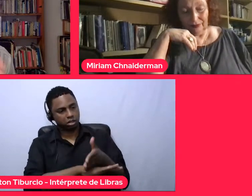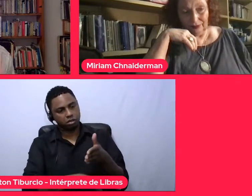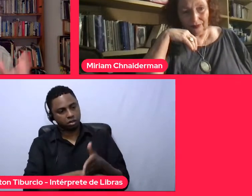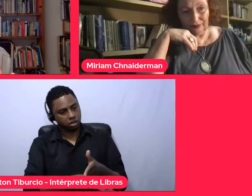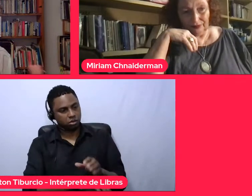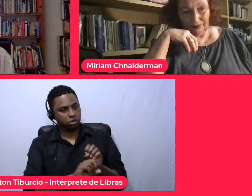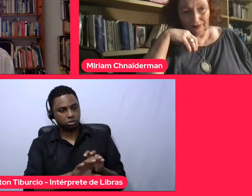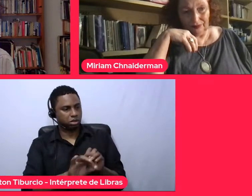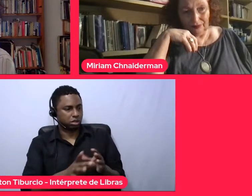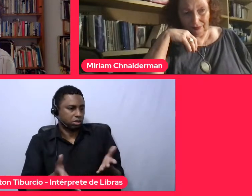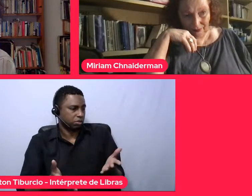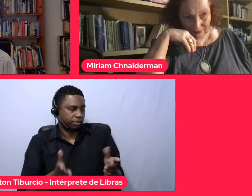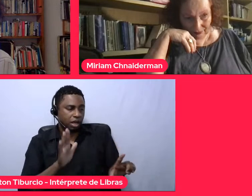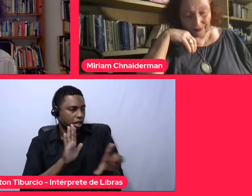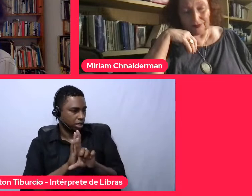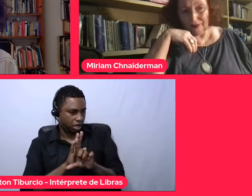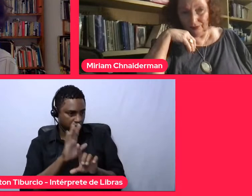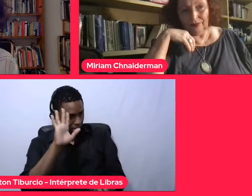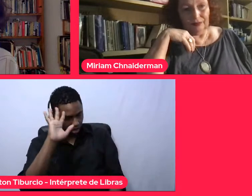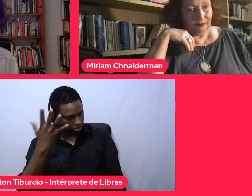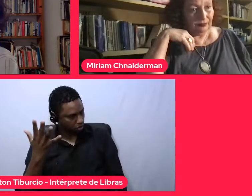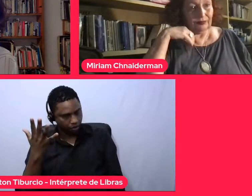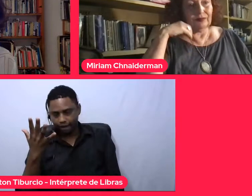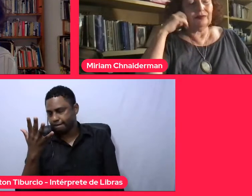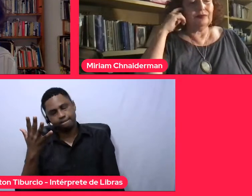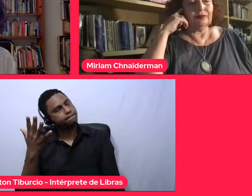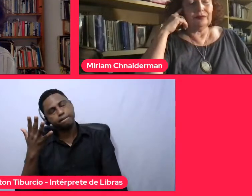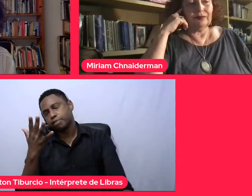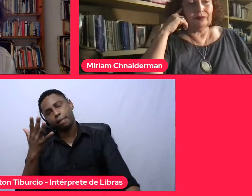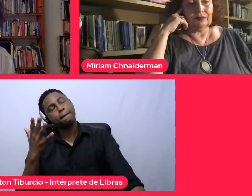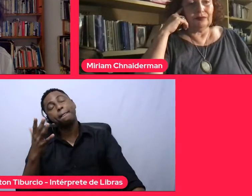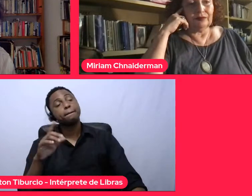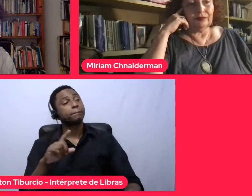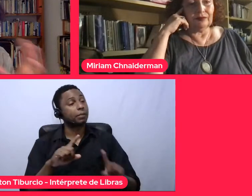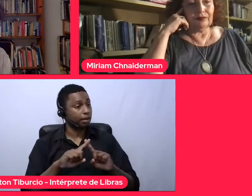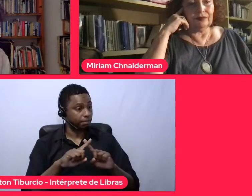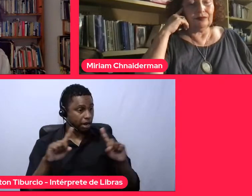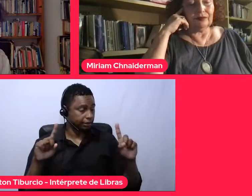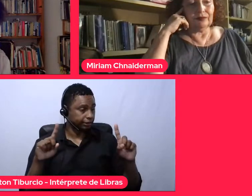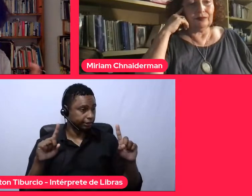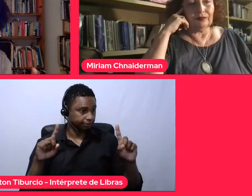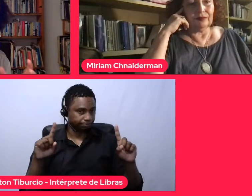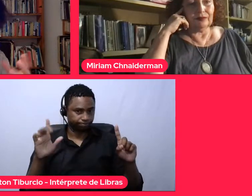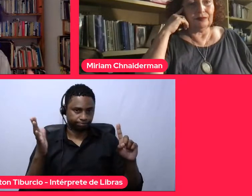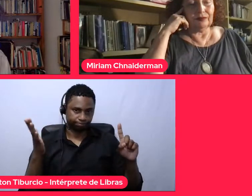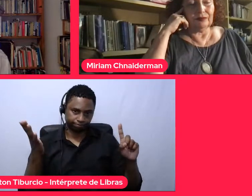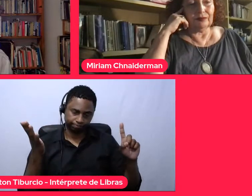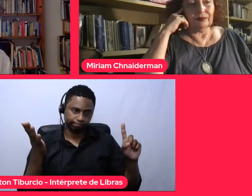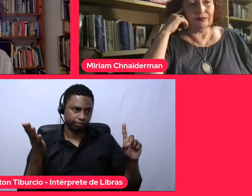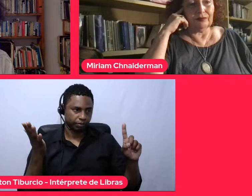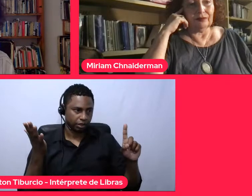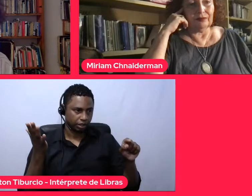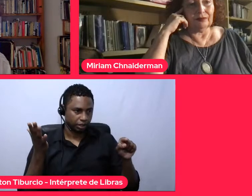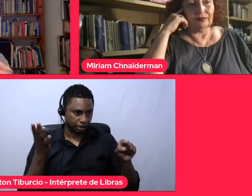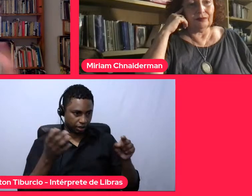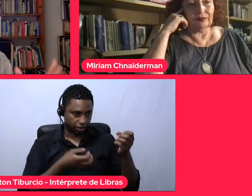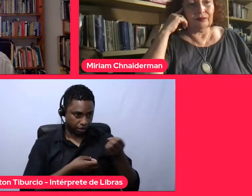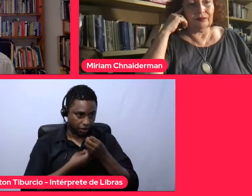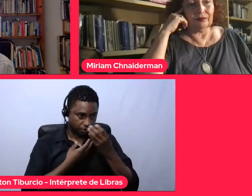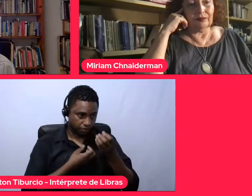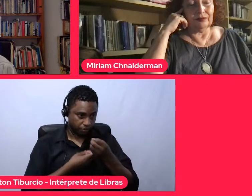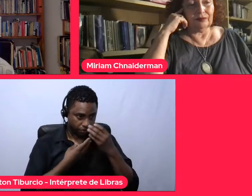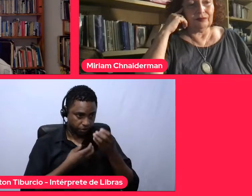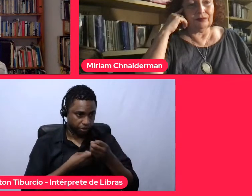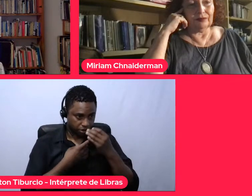então a lei não resolve, ela não é, mas, diante dessas informações que a gente